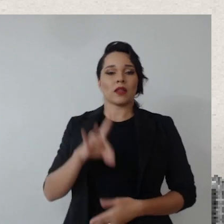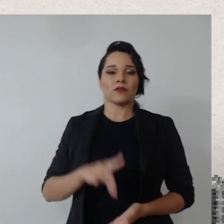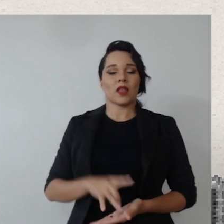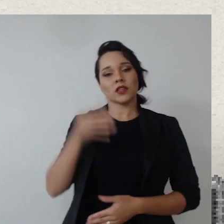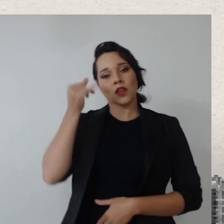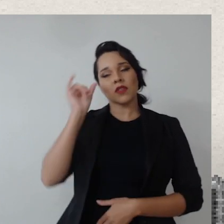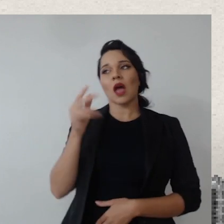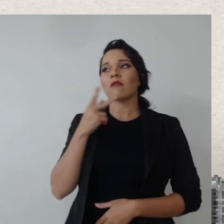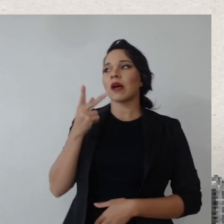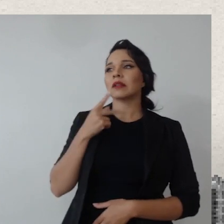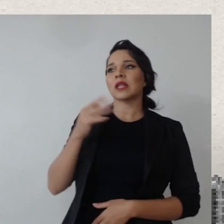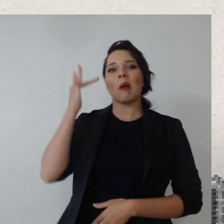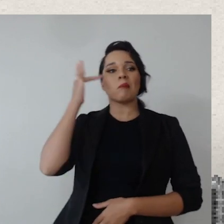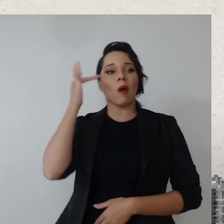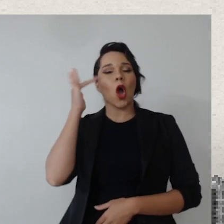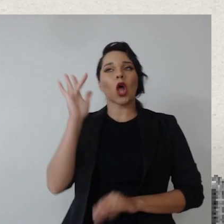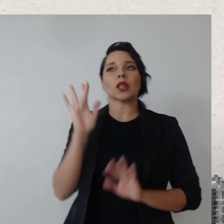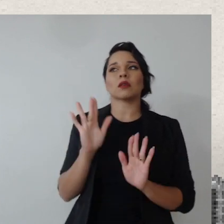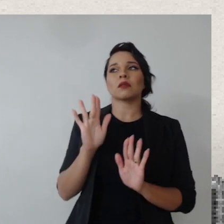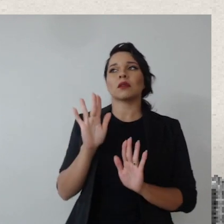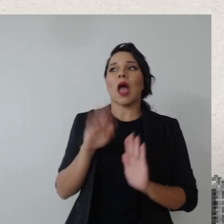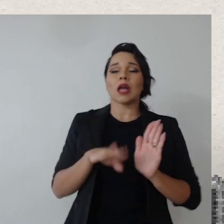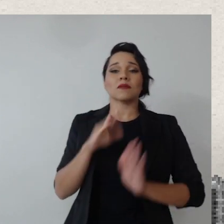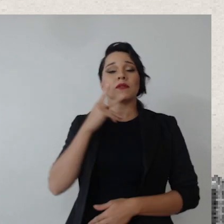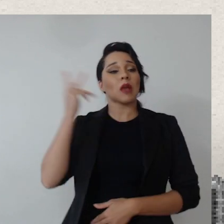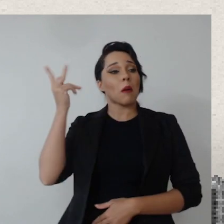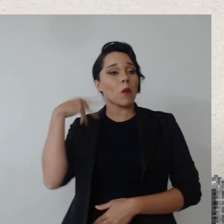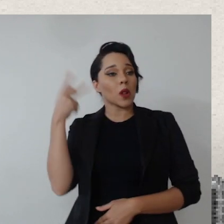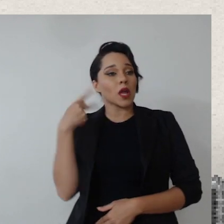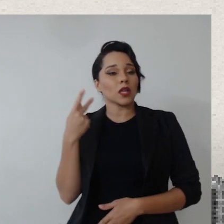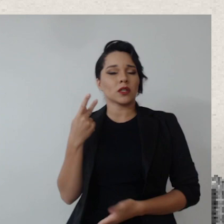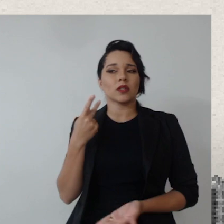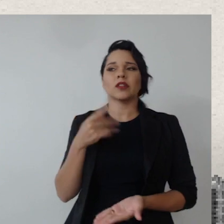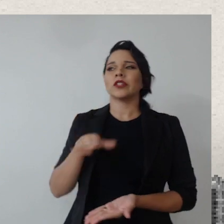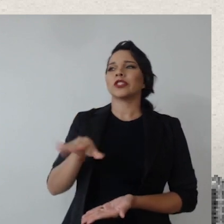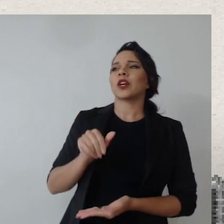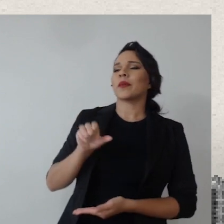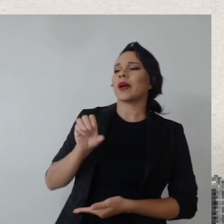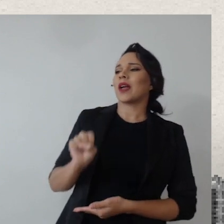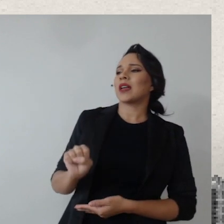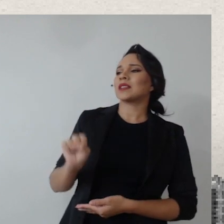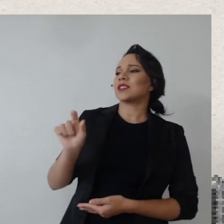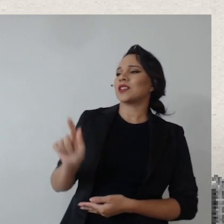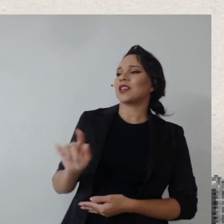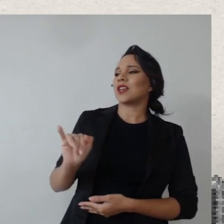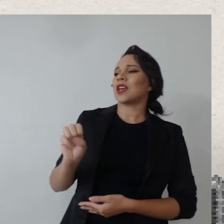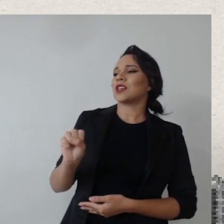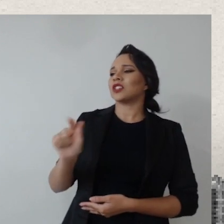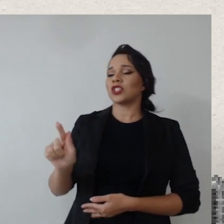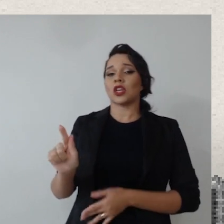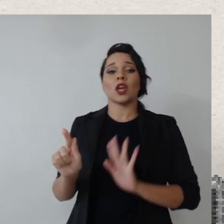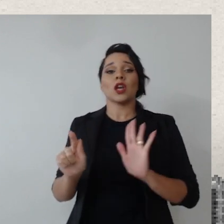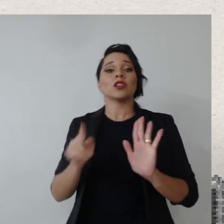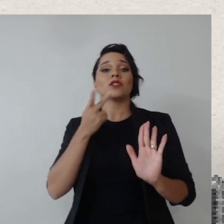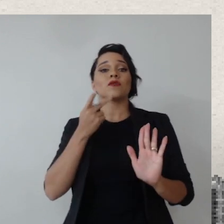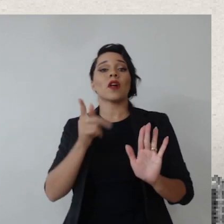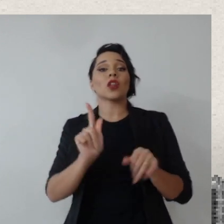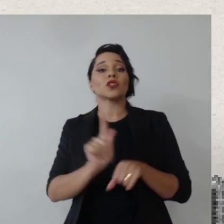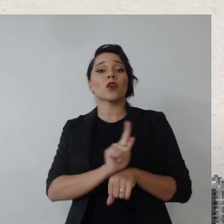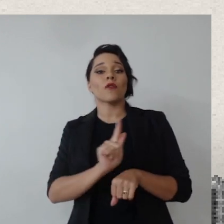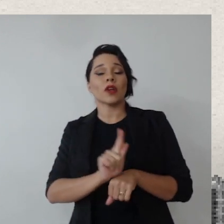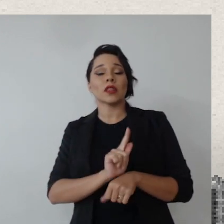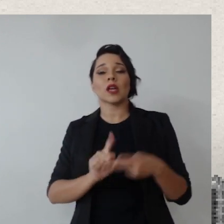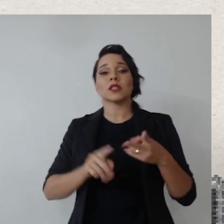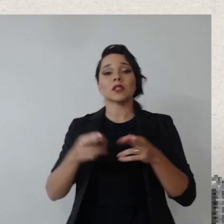mesmo que fique falando de modismo, de repente, até vai fazer uma política com chama de ESG. A gente procurou ter esse cuidado, a gente chamou de